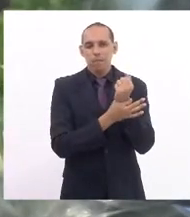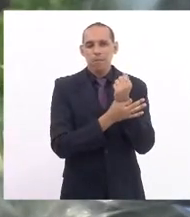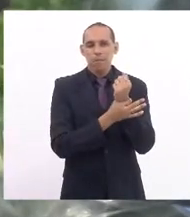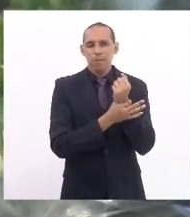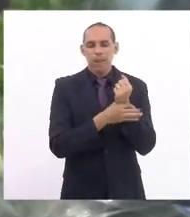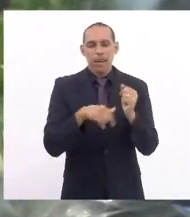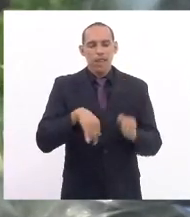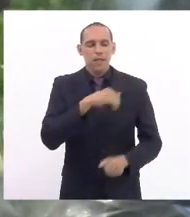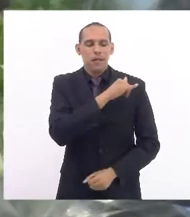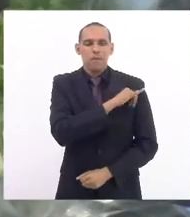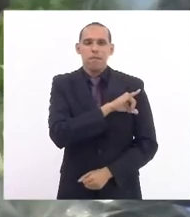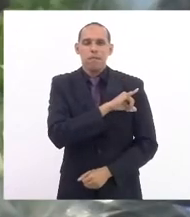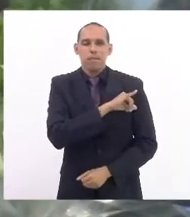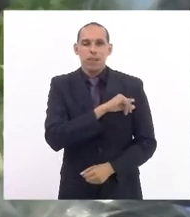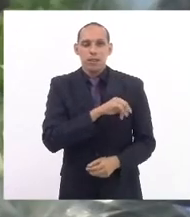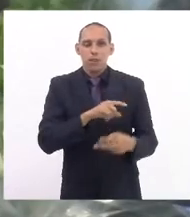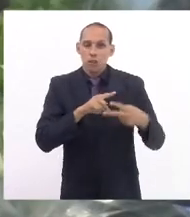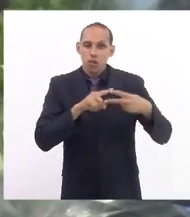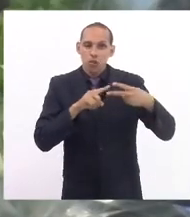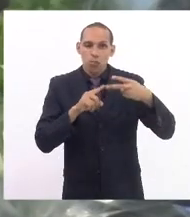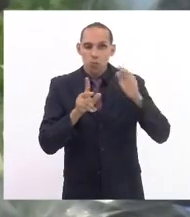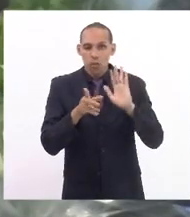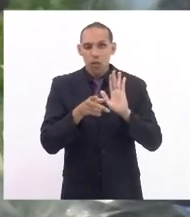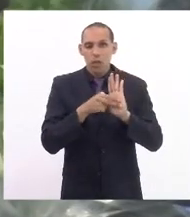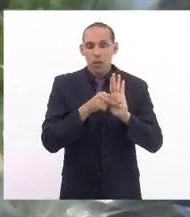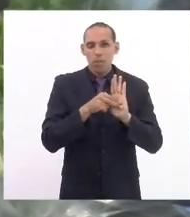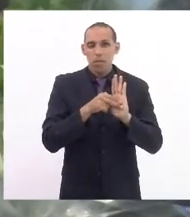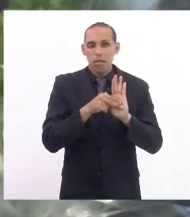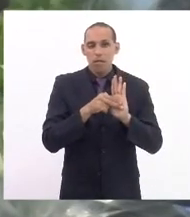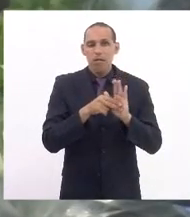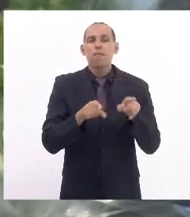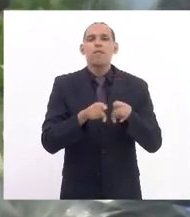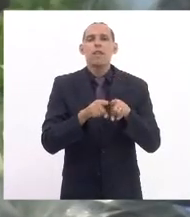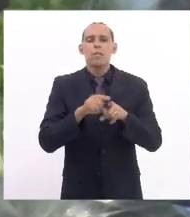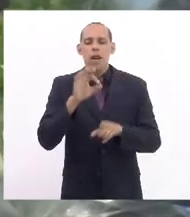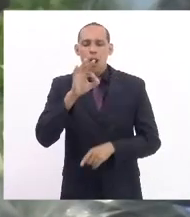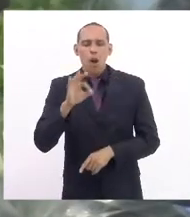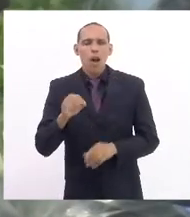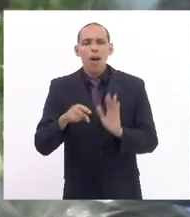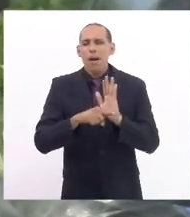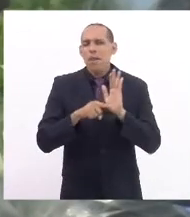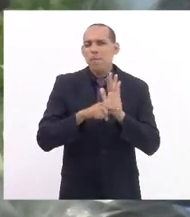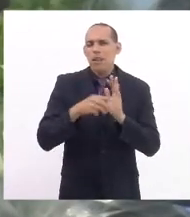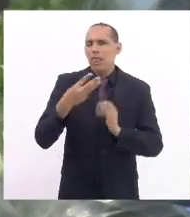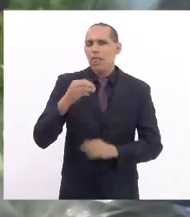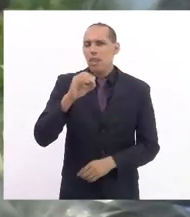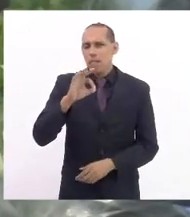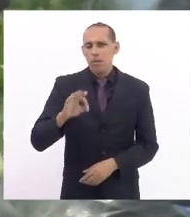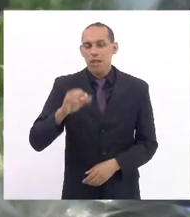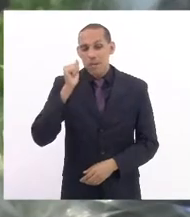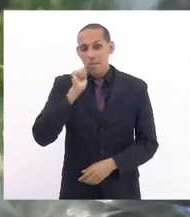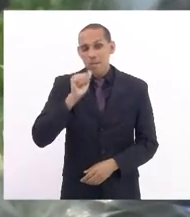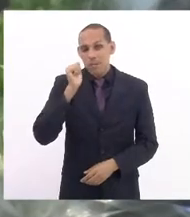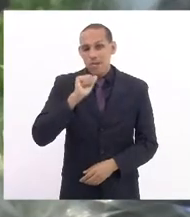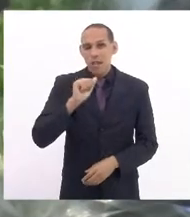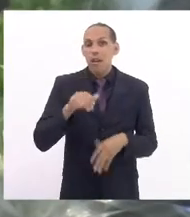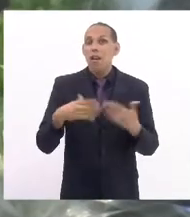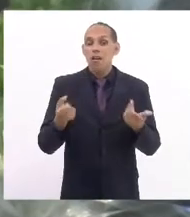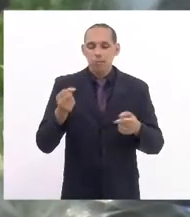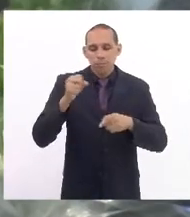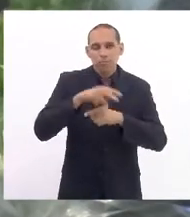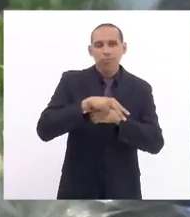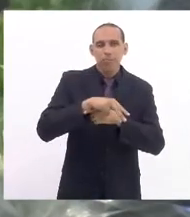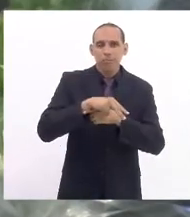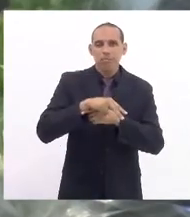Janeiro. Duas emendas e fica garantida a cota mínima de 30% de mulheres quando dá contratação